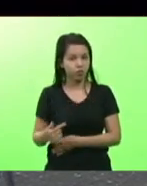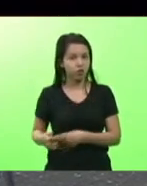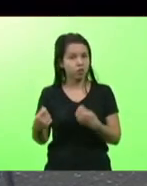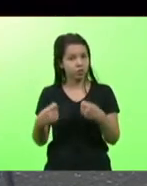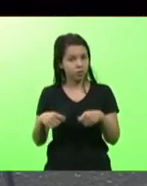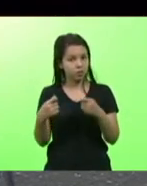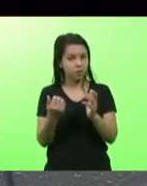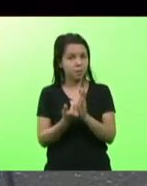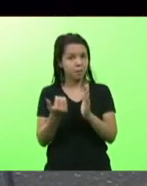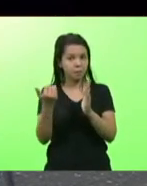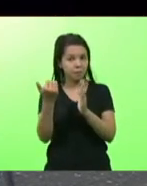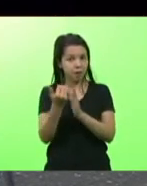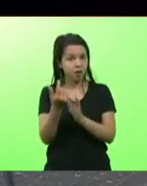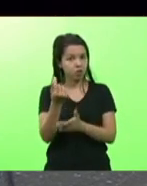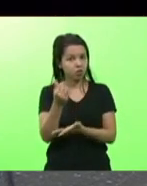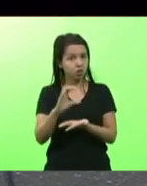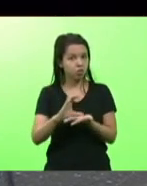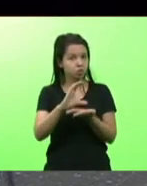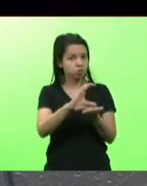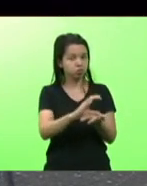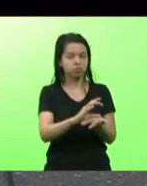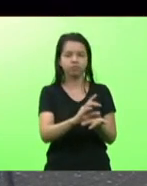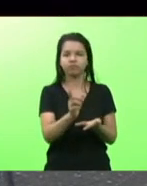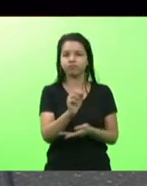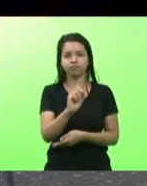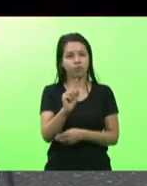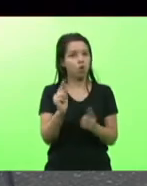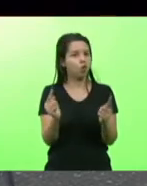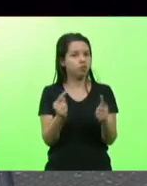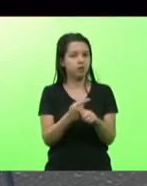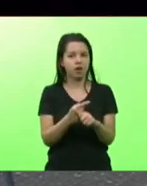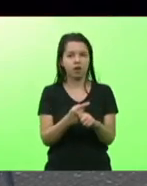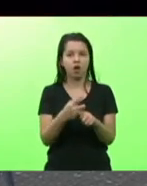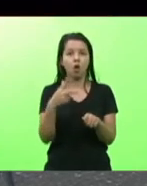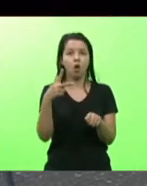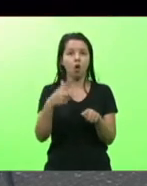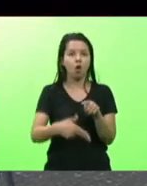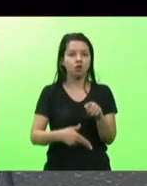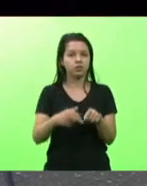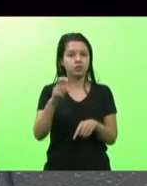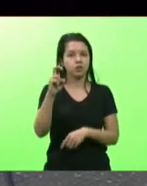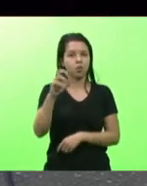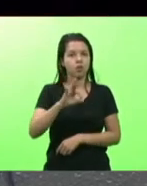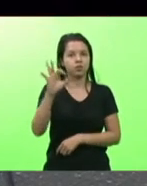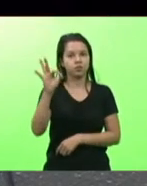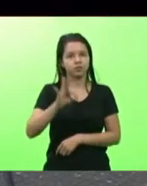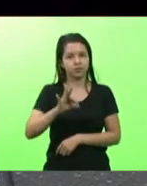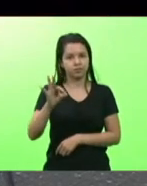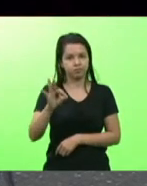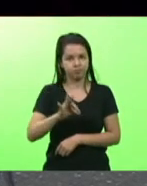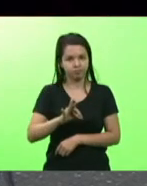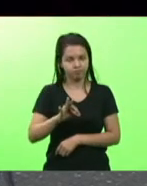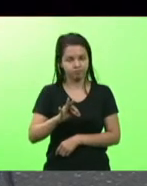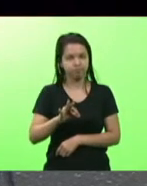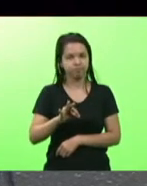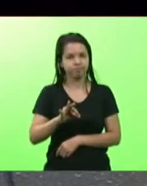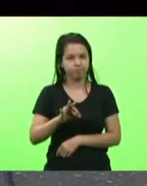recursos não ao contrário corta 50% da